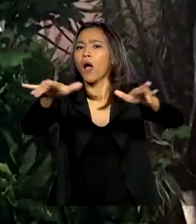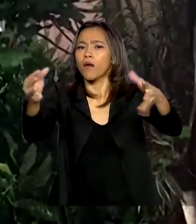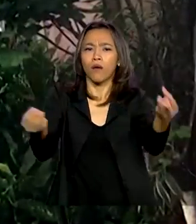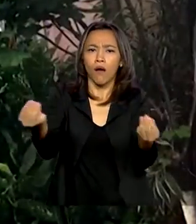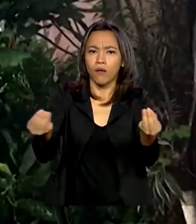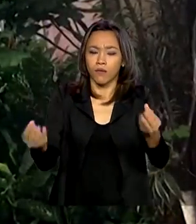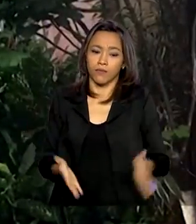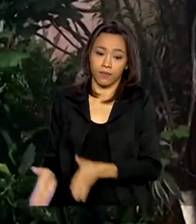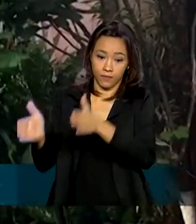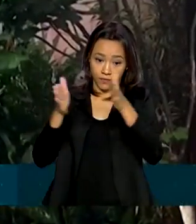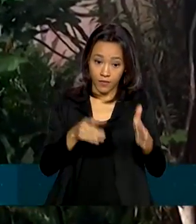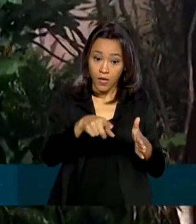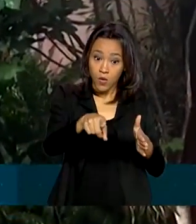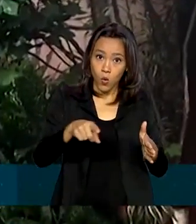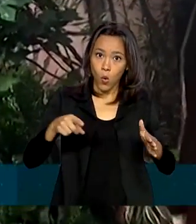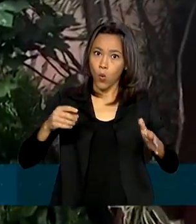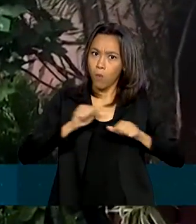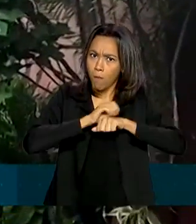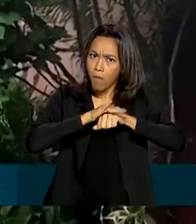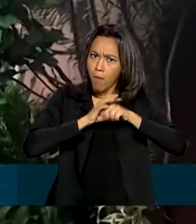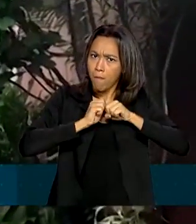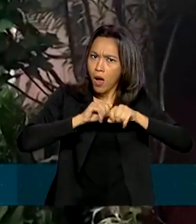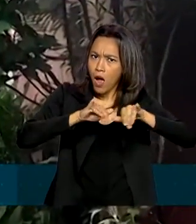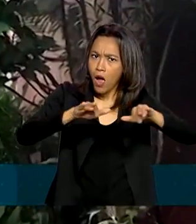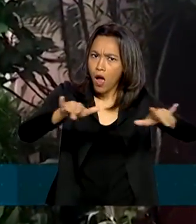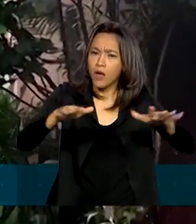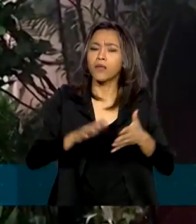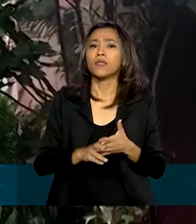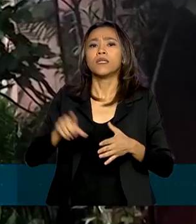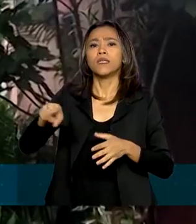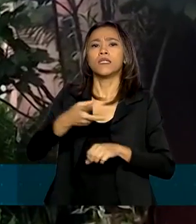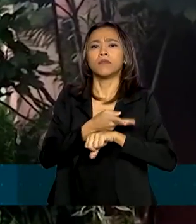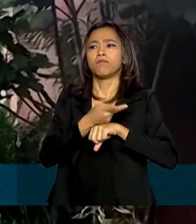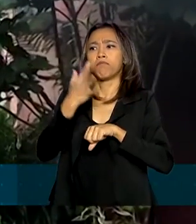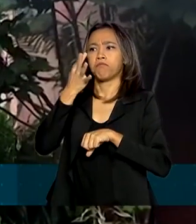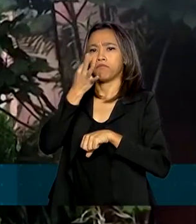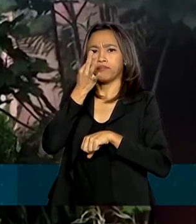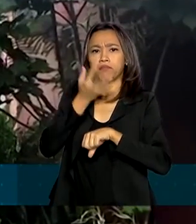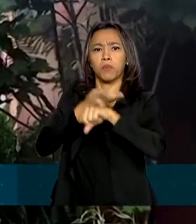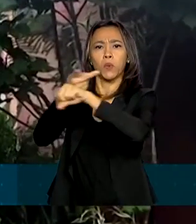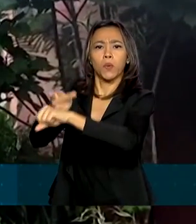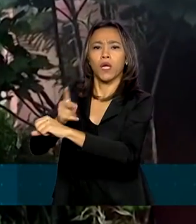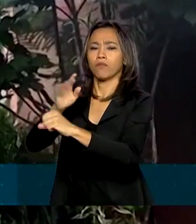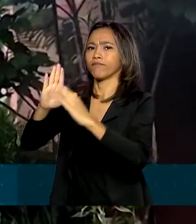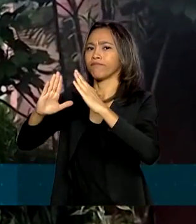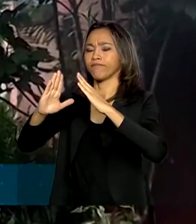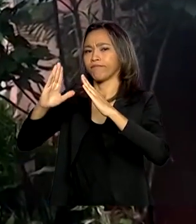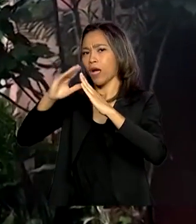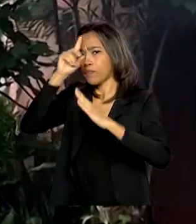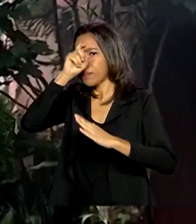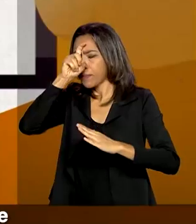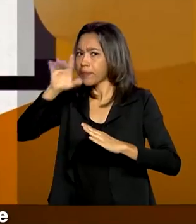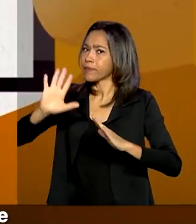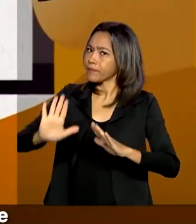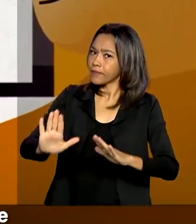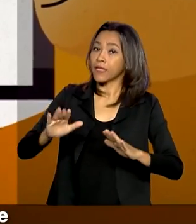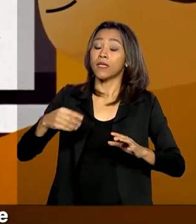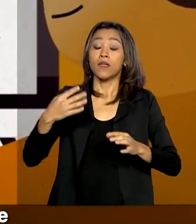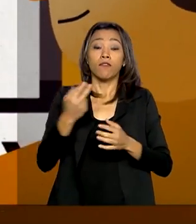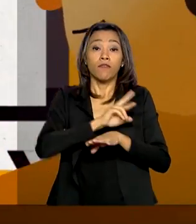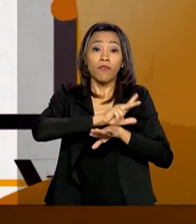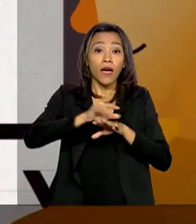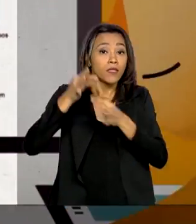do novo vírus e a suspensão dos serviços presenciais, o governo criou diversos canais de atendimento à distância.